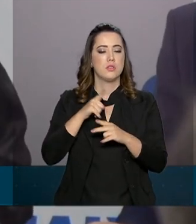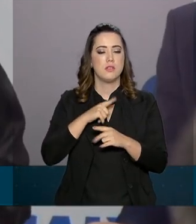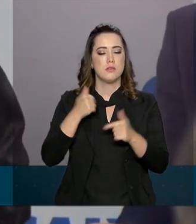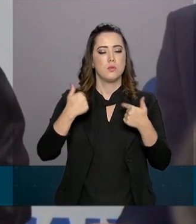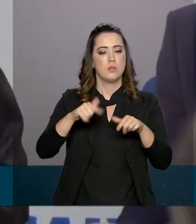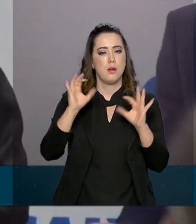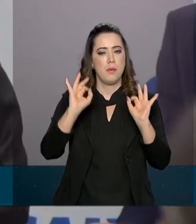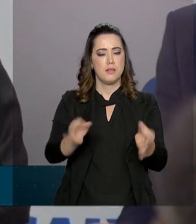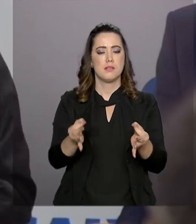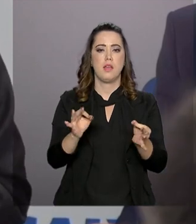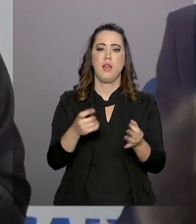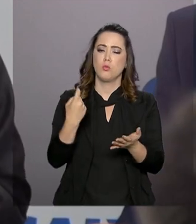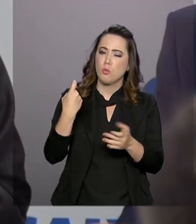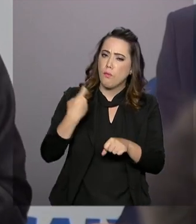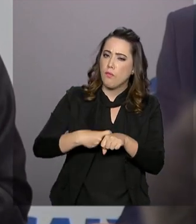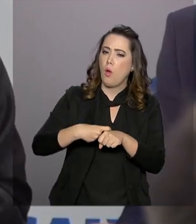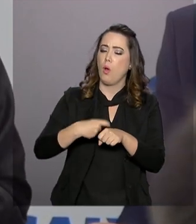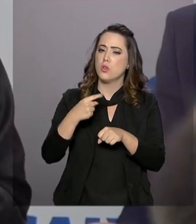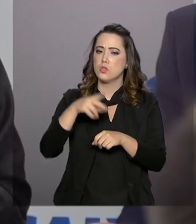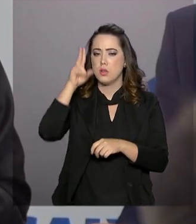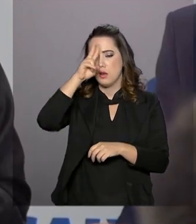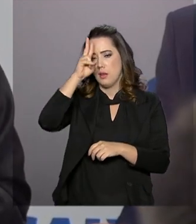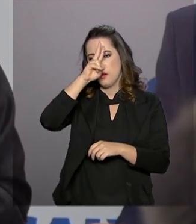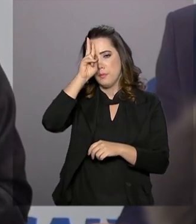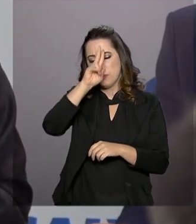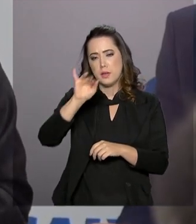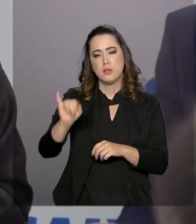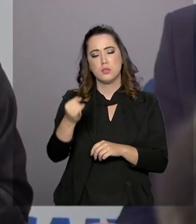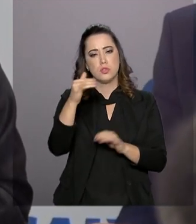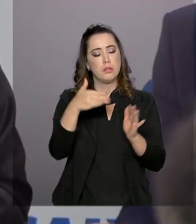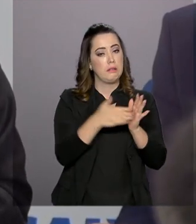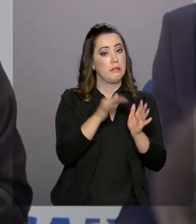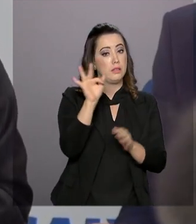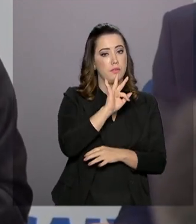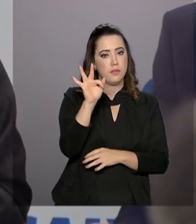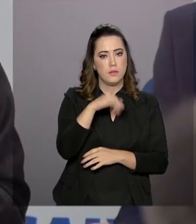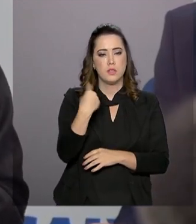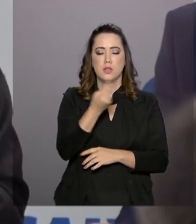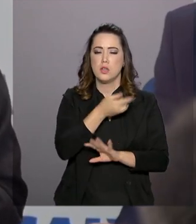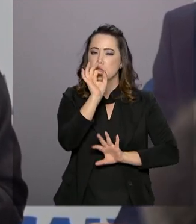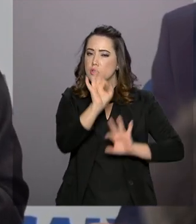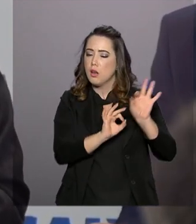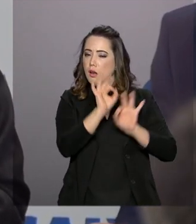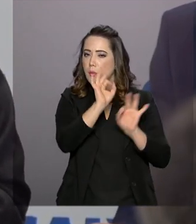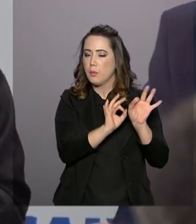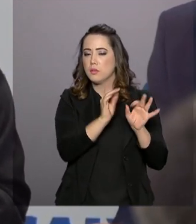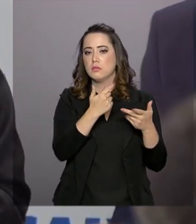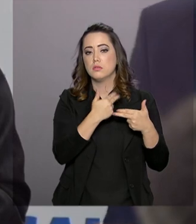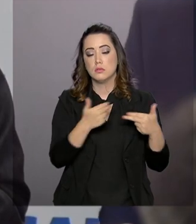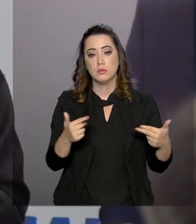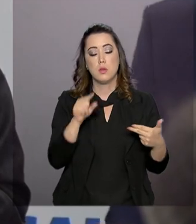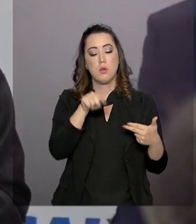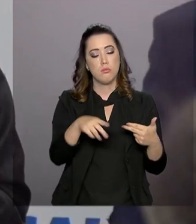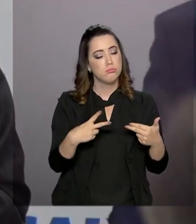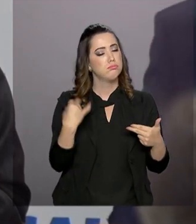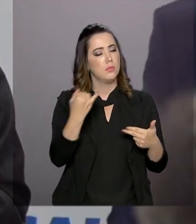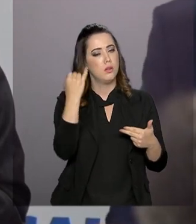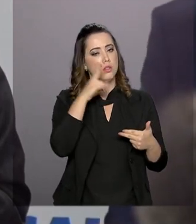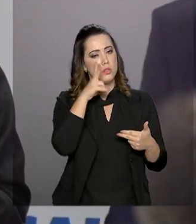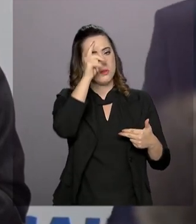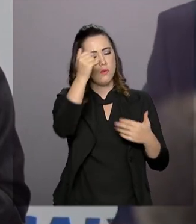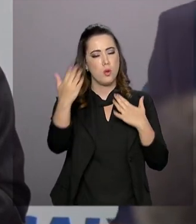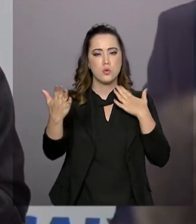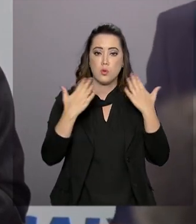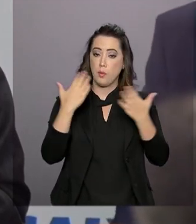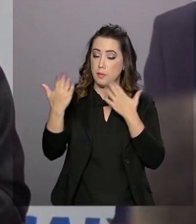Lembrando que no primeiro TRI, janeiro e metade de fevereiro, a gente estava num processo de reestruturação muito forte, de